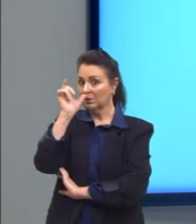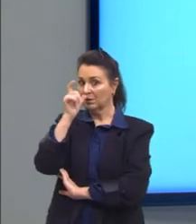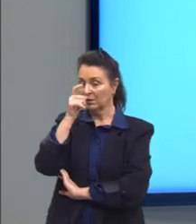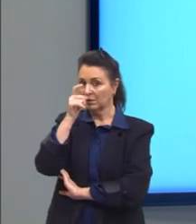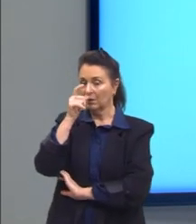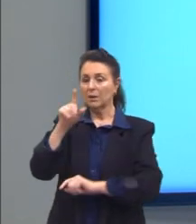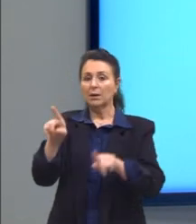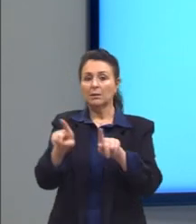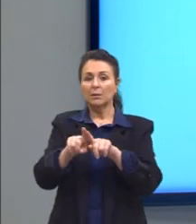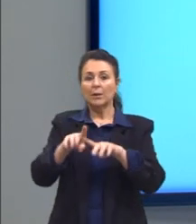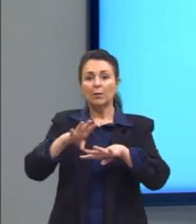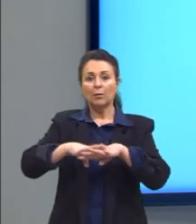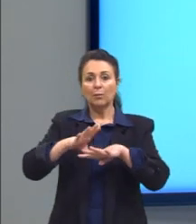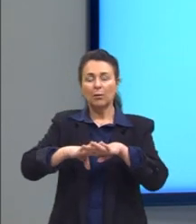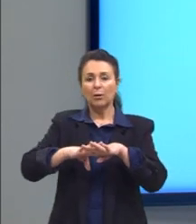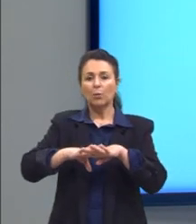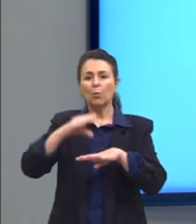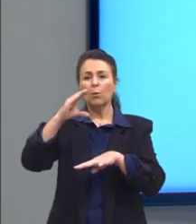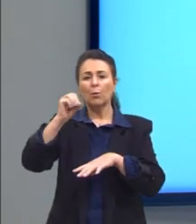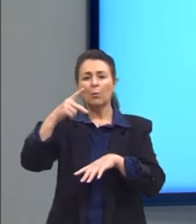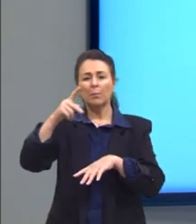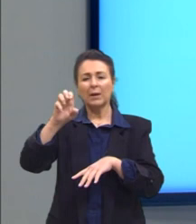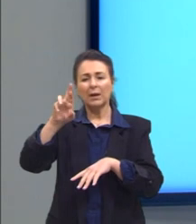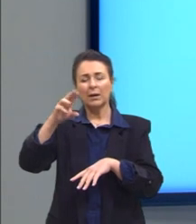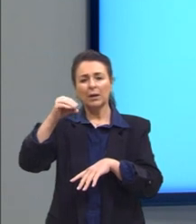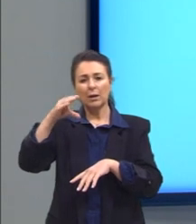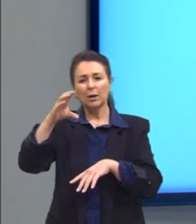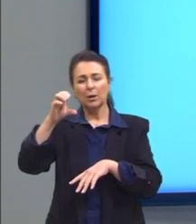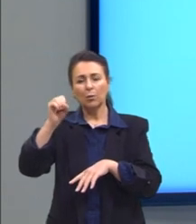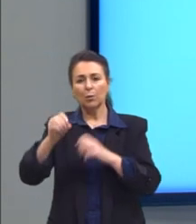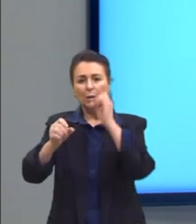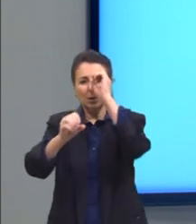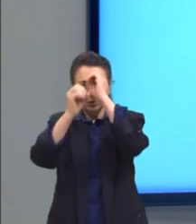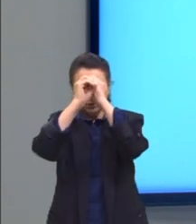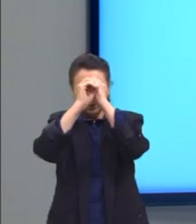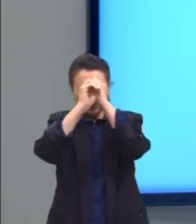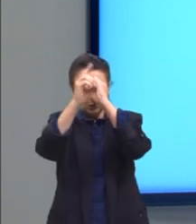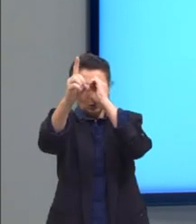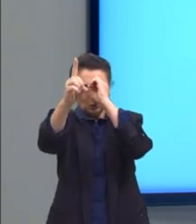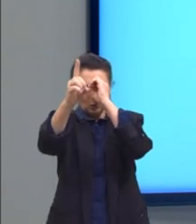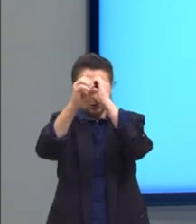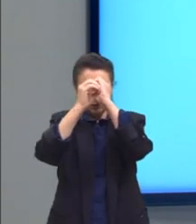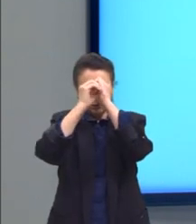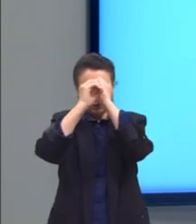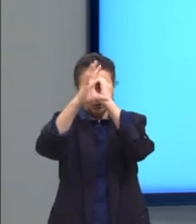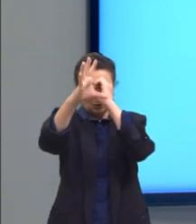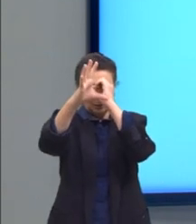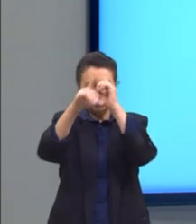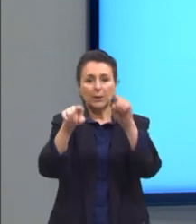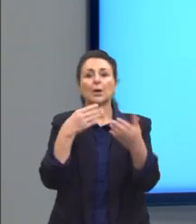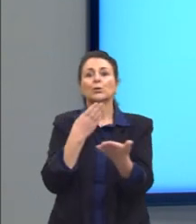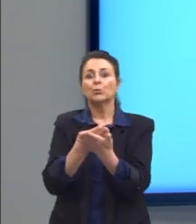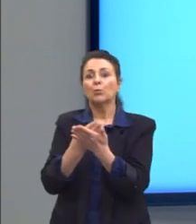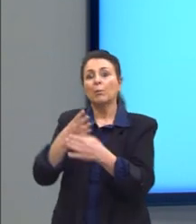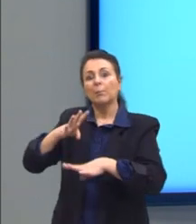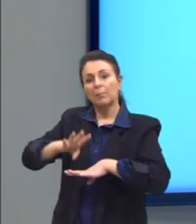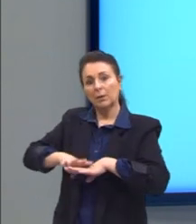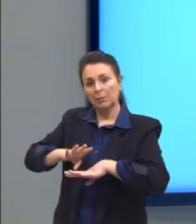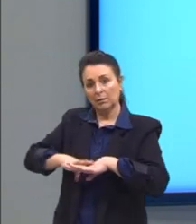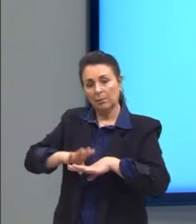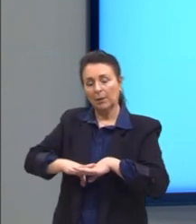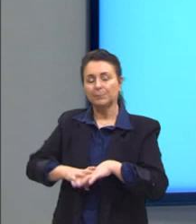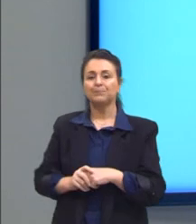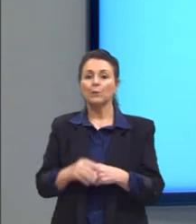astrônomos Copérnico, Galileu e Kepler. Depois de formado, fez estudos em matemática e foi eleito